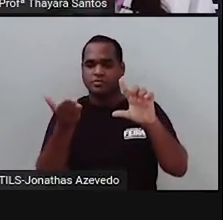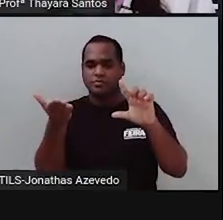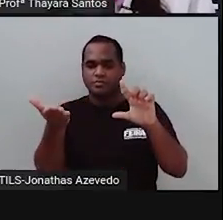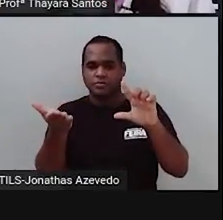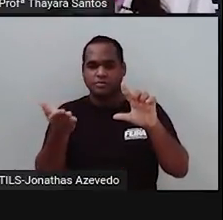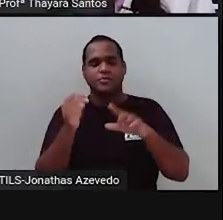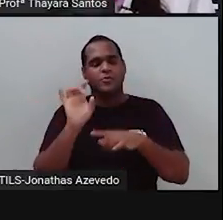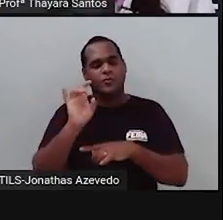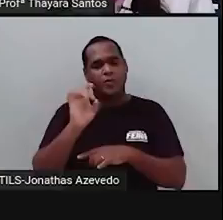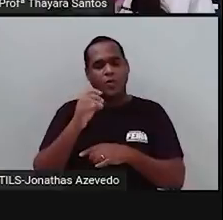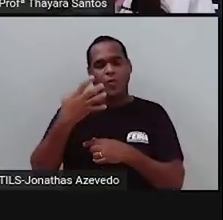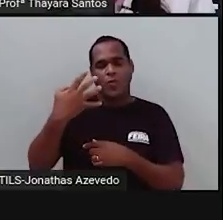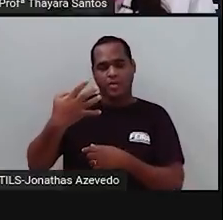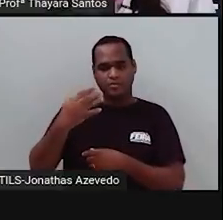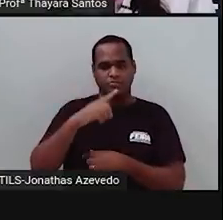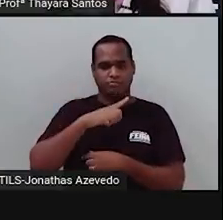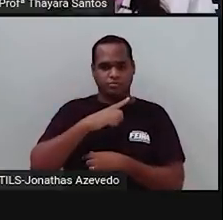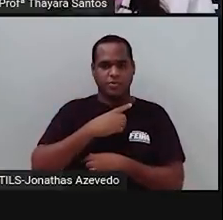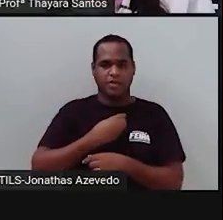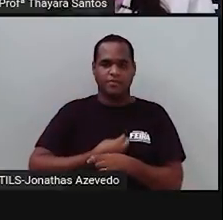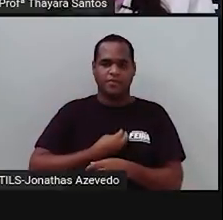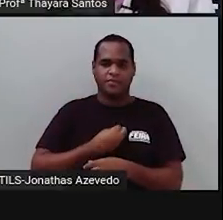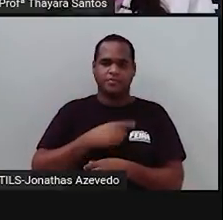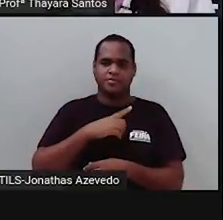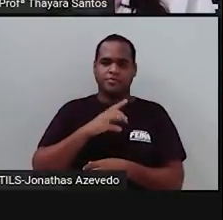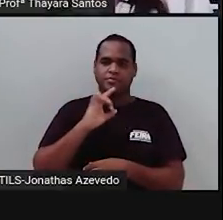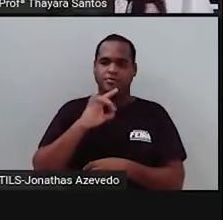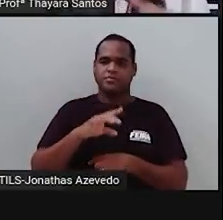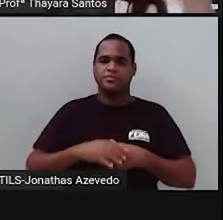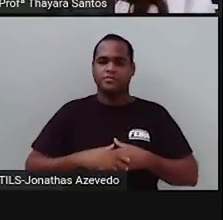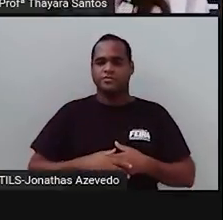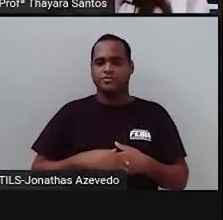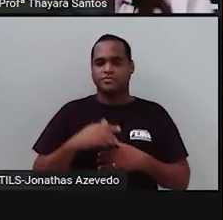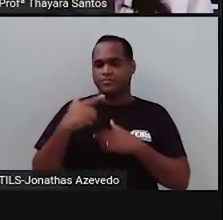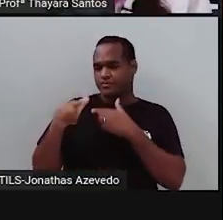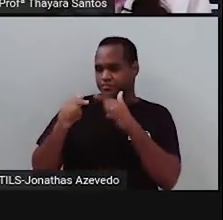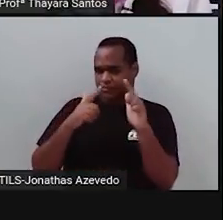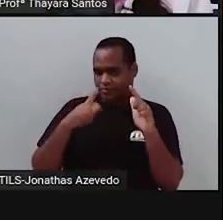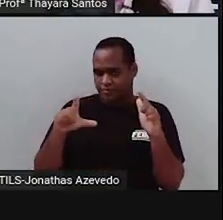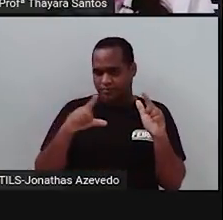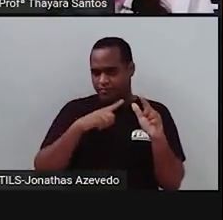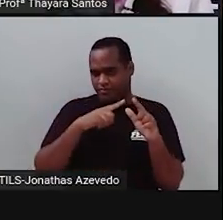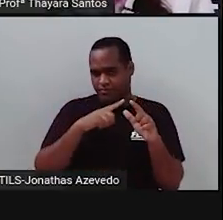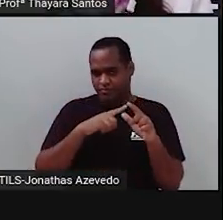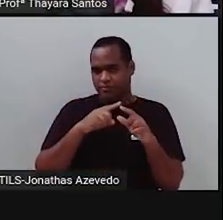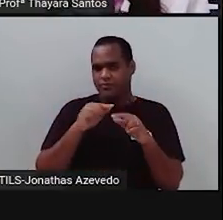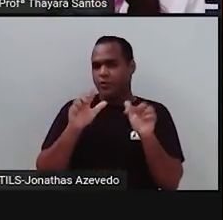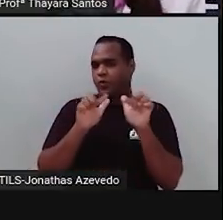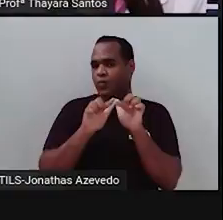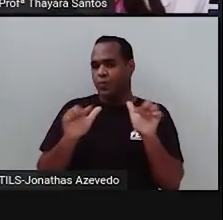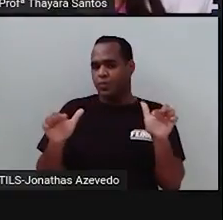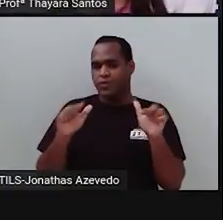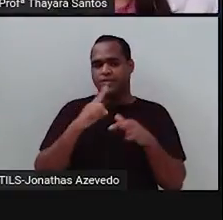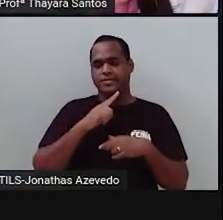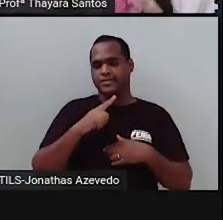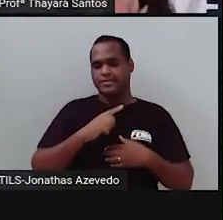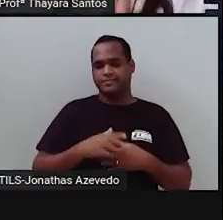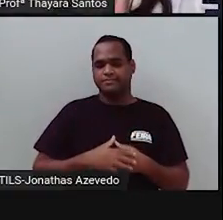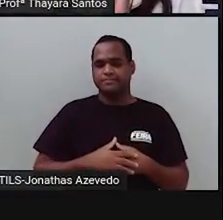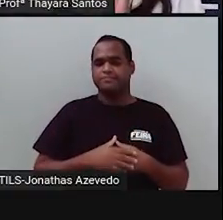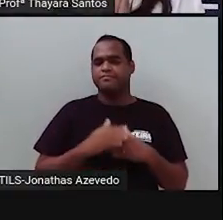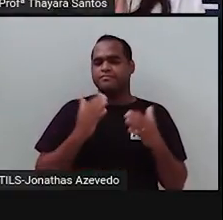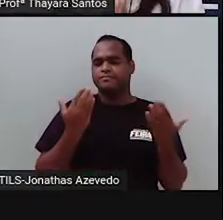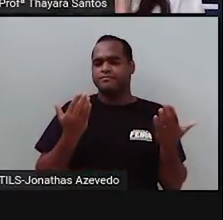apresentaram textura rugosa aqui. O restante eram todas com sementes lisas. Então, qual foi a